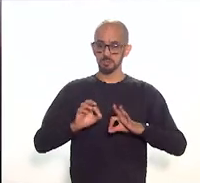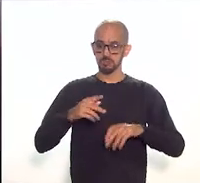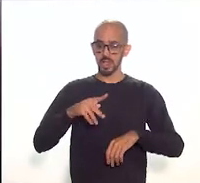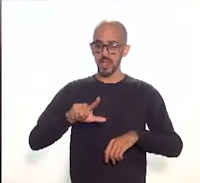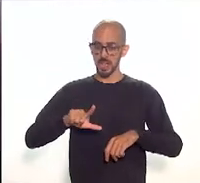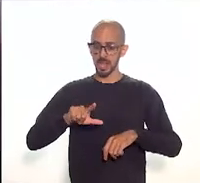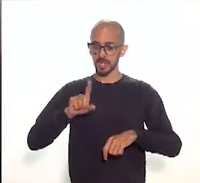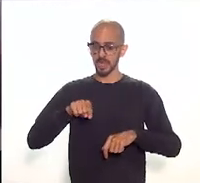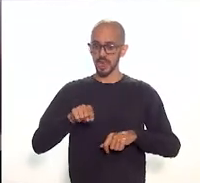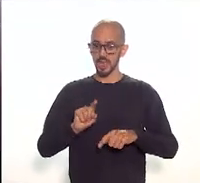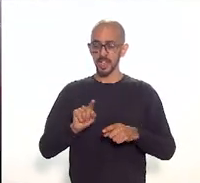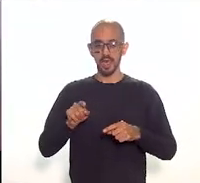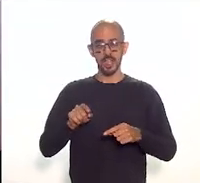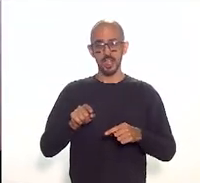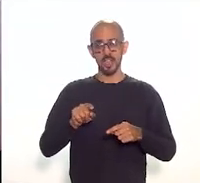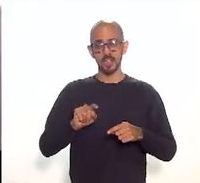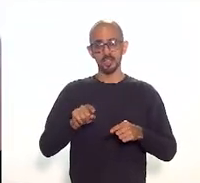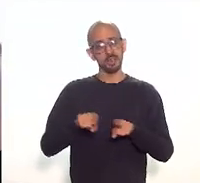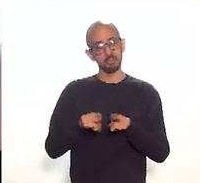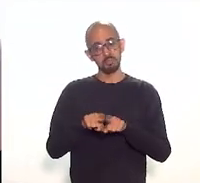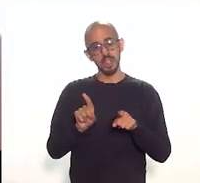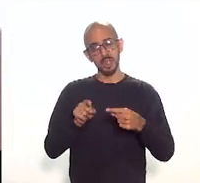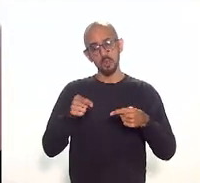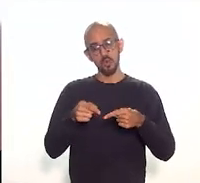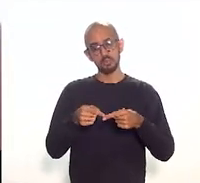na proposta da RioTú.